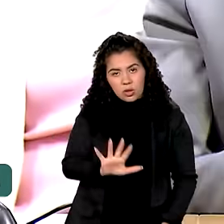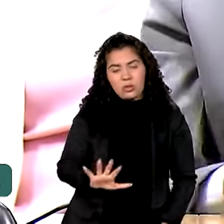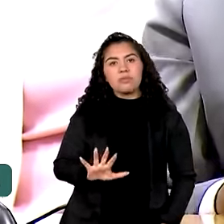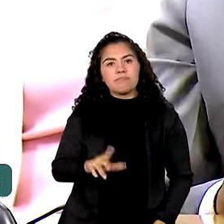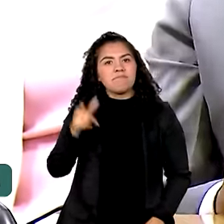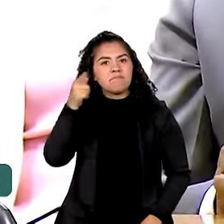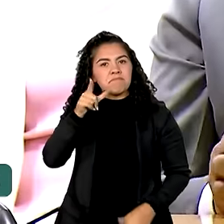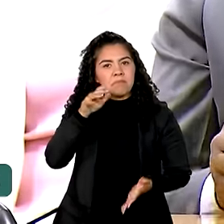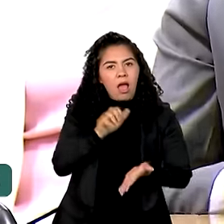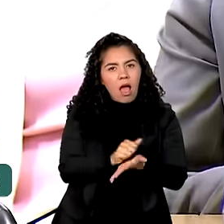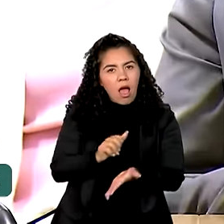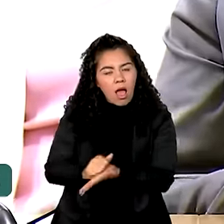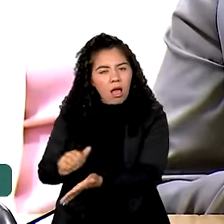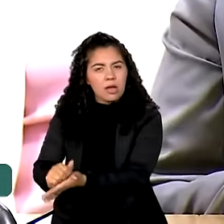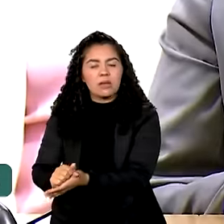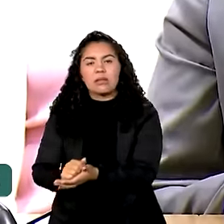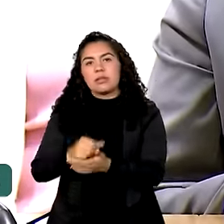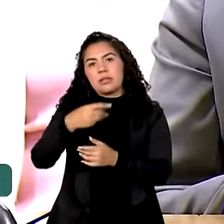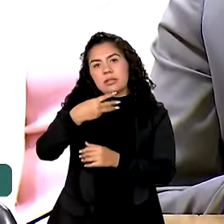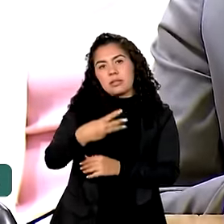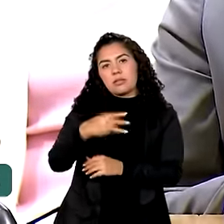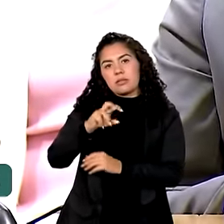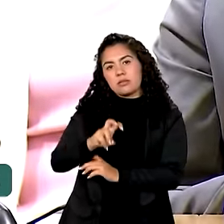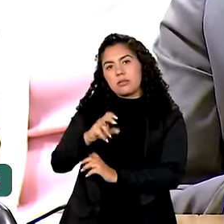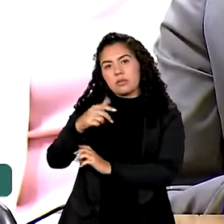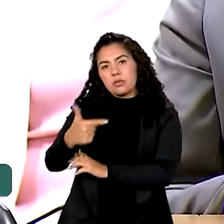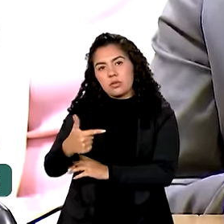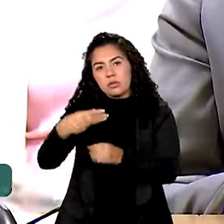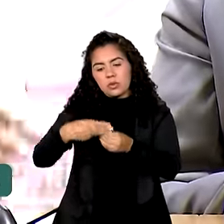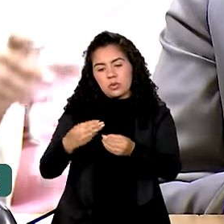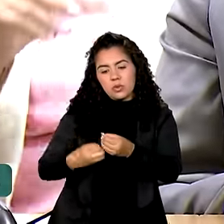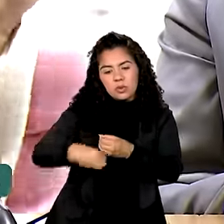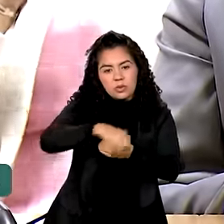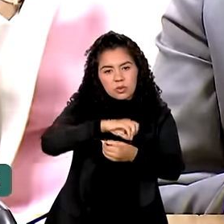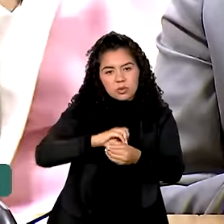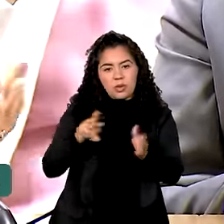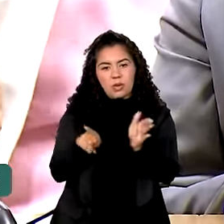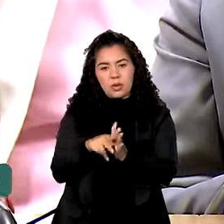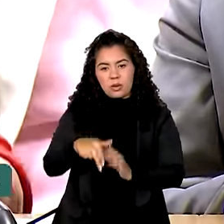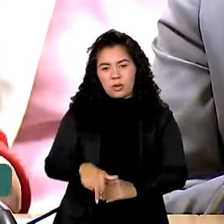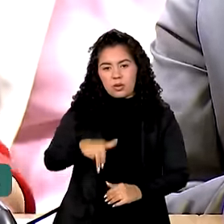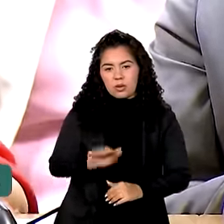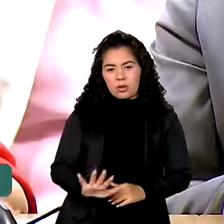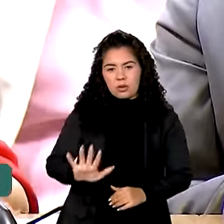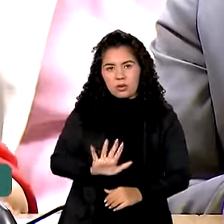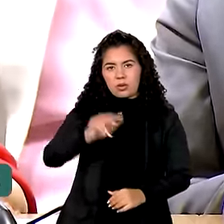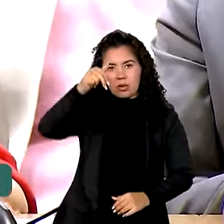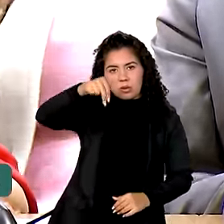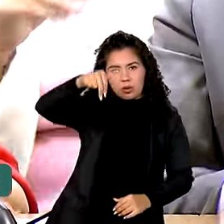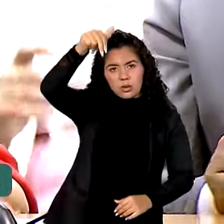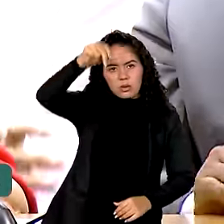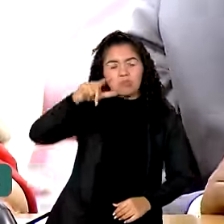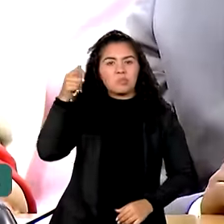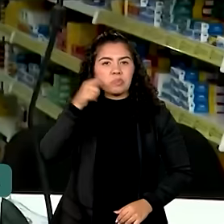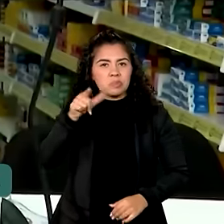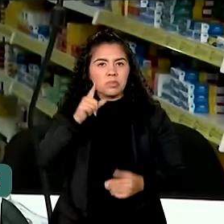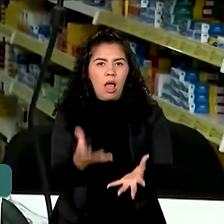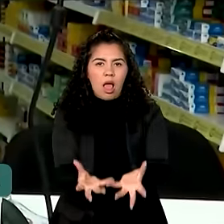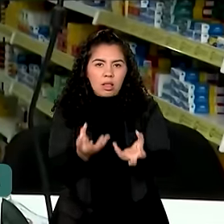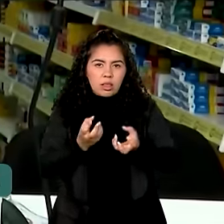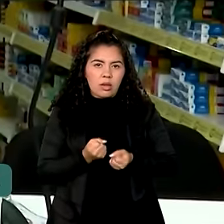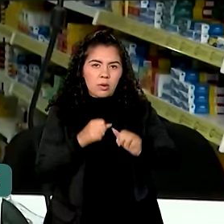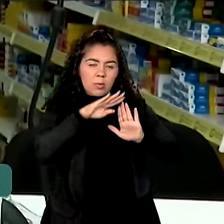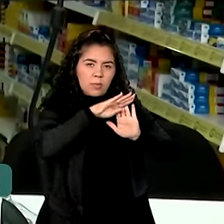cadastrada. 352 cidades das regiões Norte e Nordeste passaram a ter o Farmácia Popular.